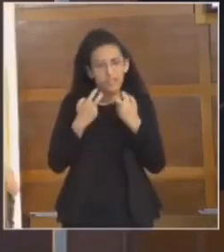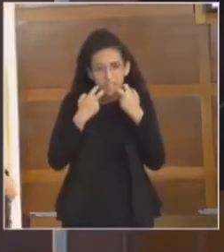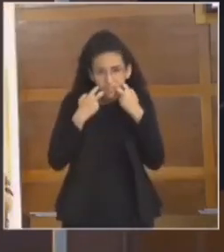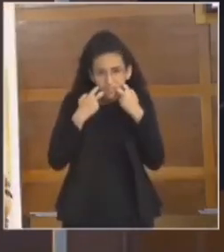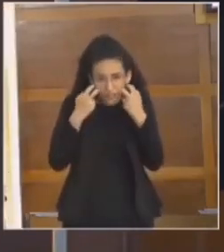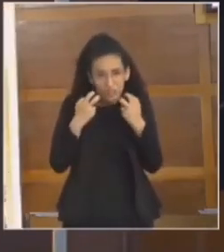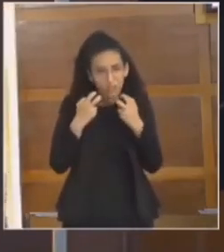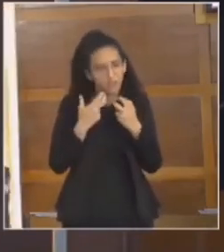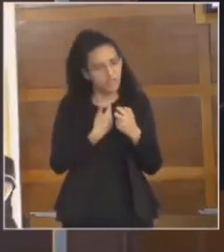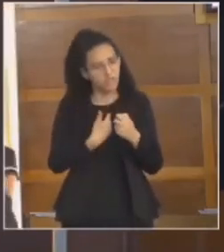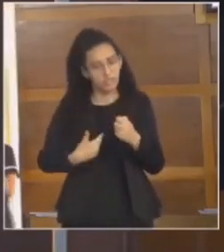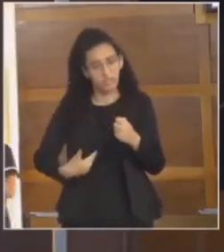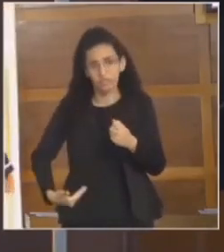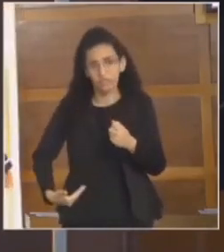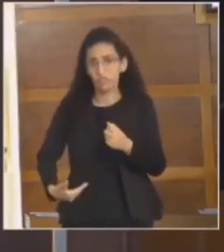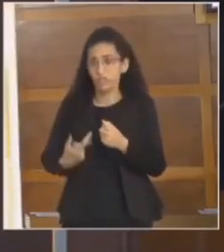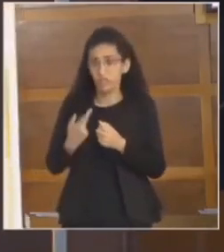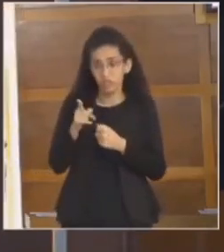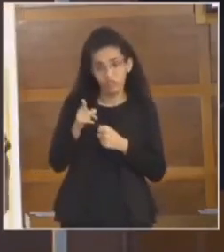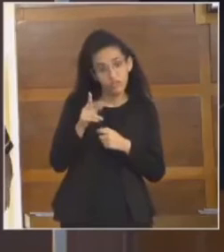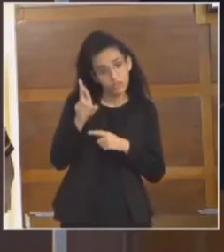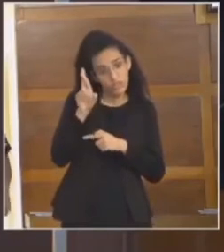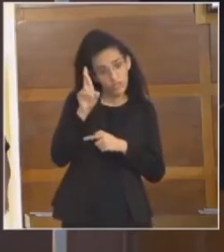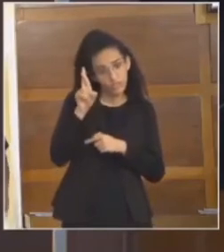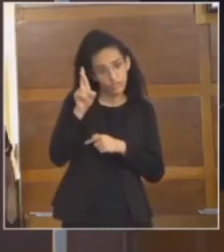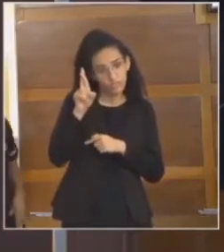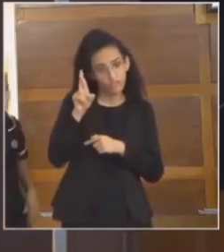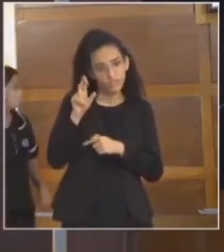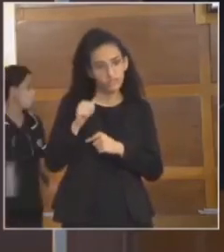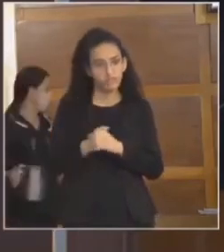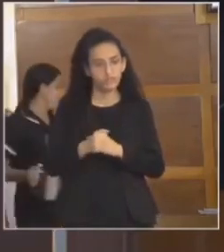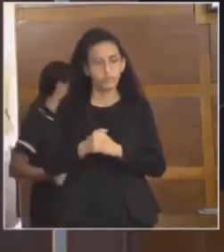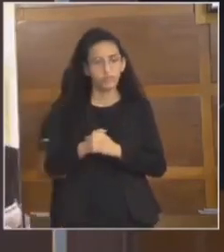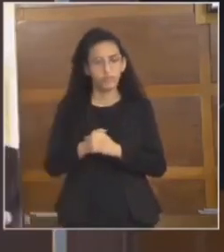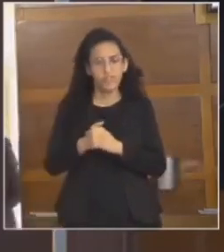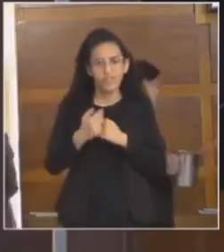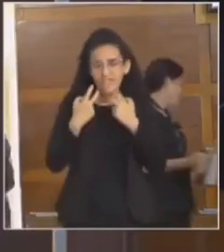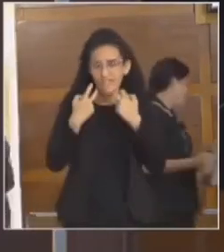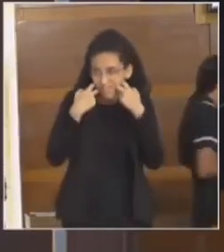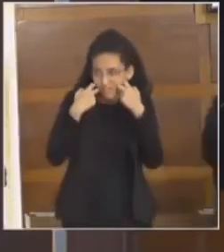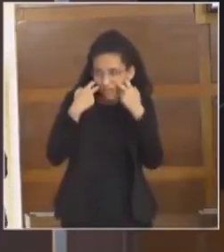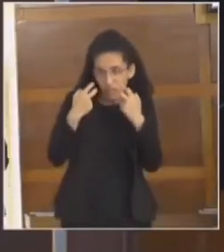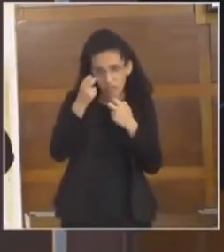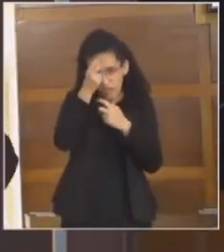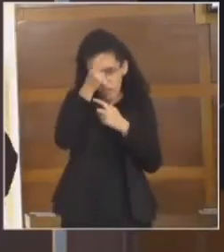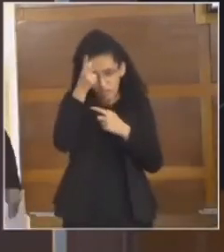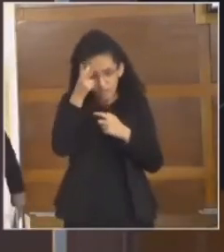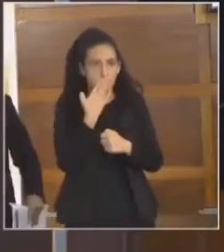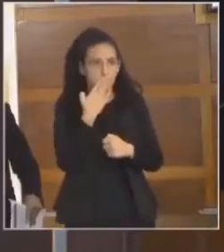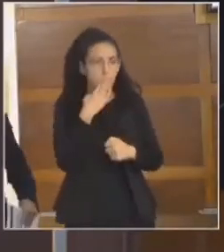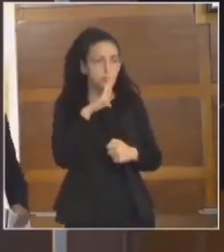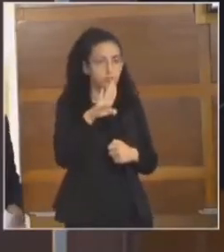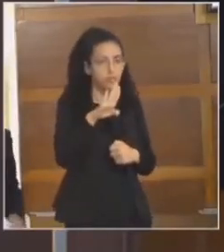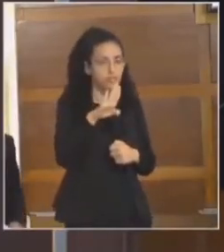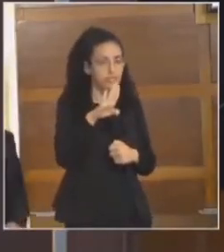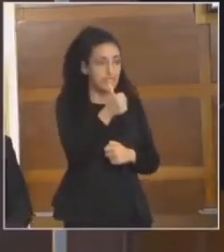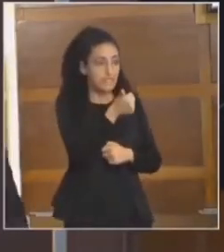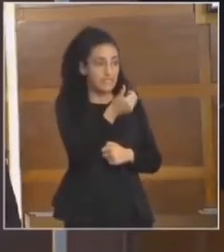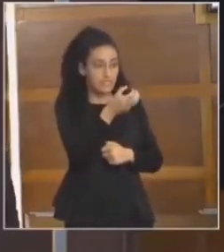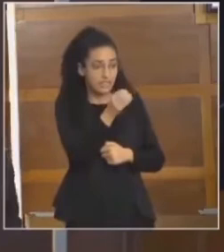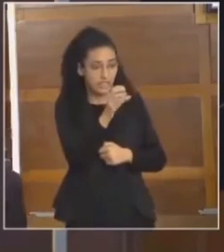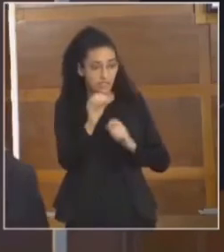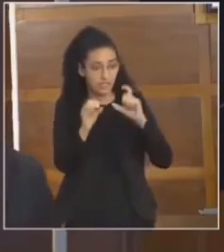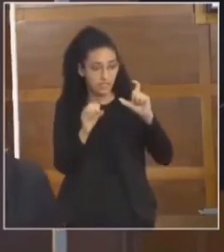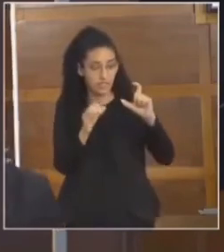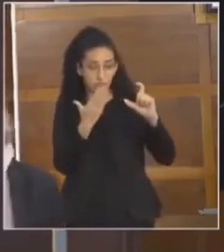covarde é o governo que vossa excelência representa aqui dentro. Covardia é o prefeito Fernando Jordão prometer entregar 100